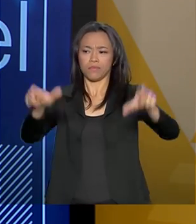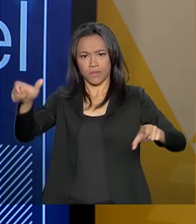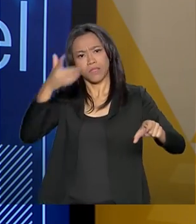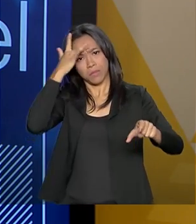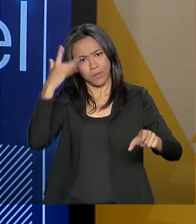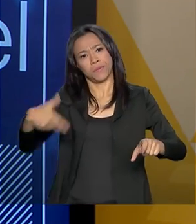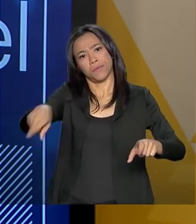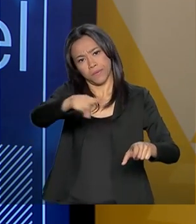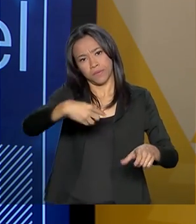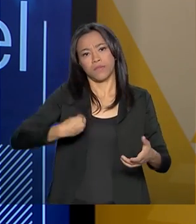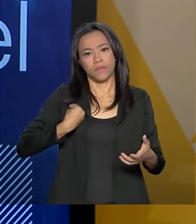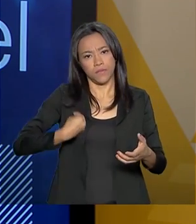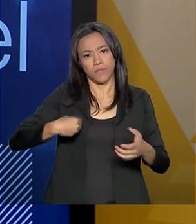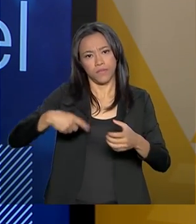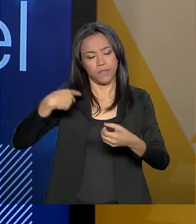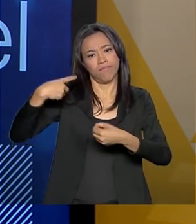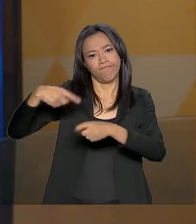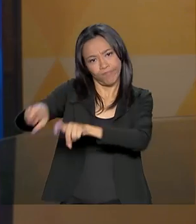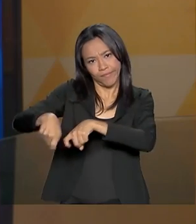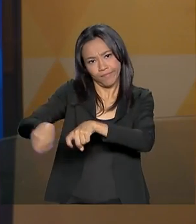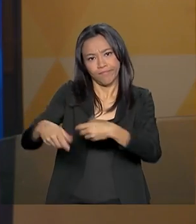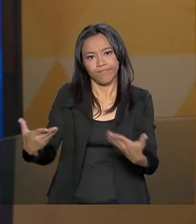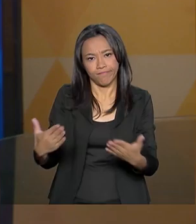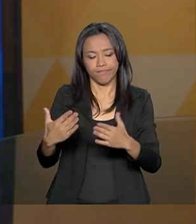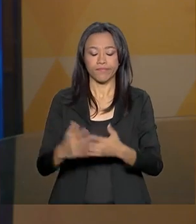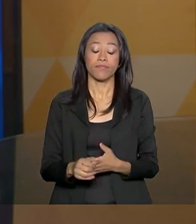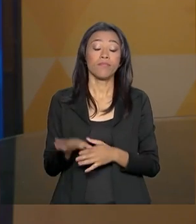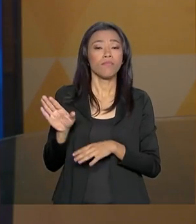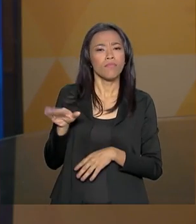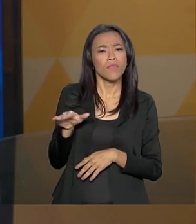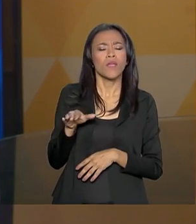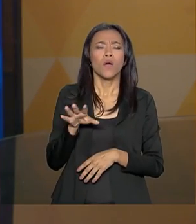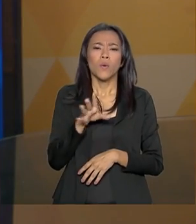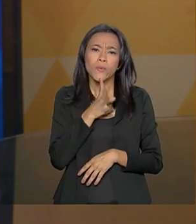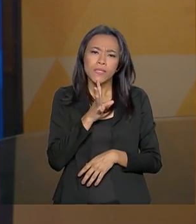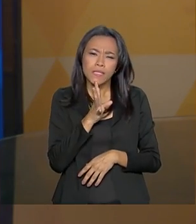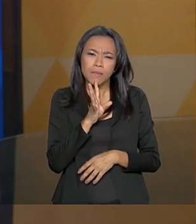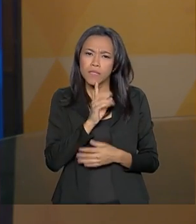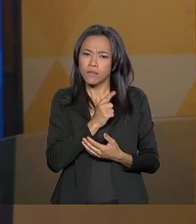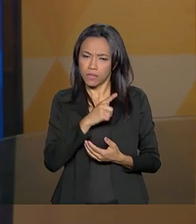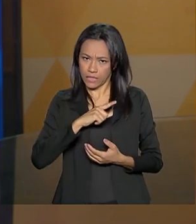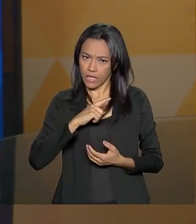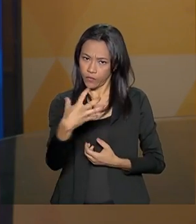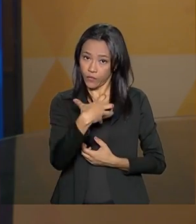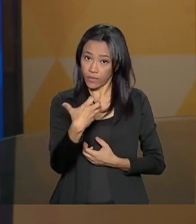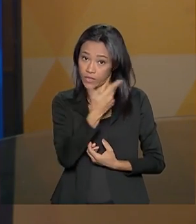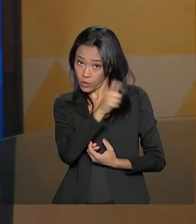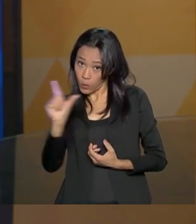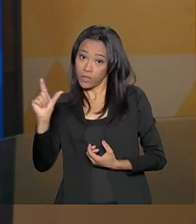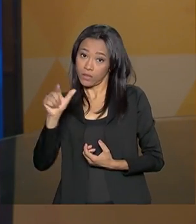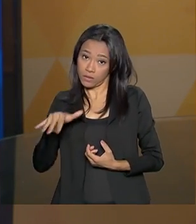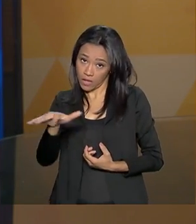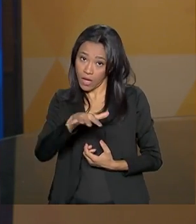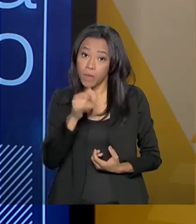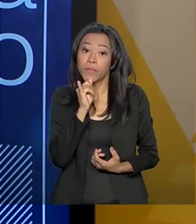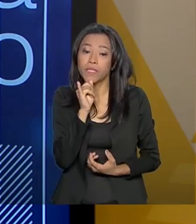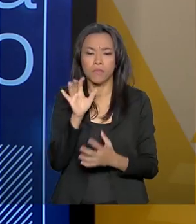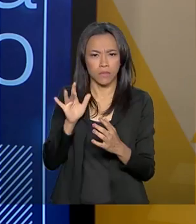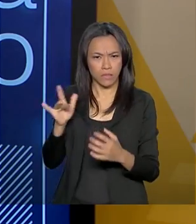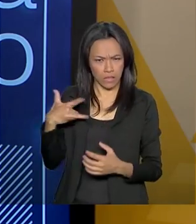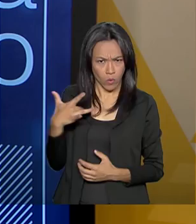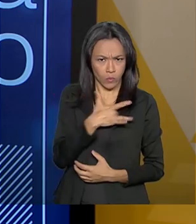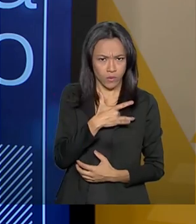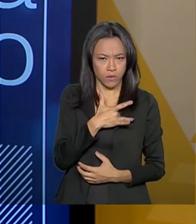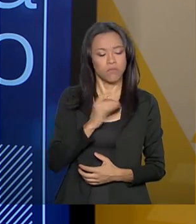vivem no interior. E a produção de conhecimento da Embrapa, ela tem impacto em outras áreas, como, por exemplo, na área da saúde? Tem, sim.